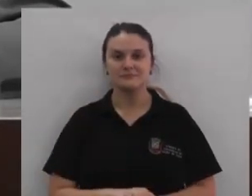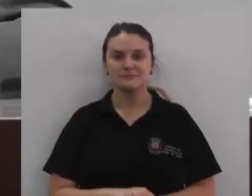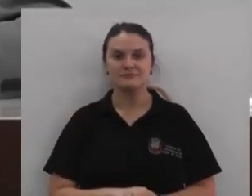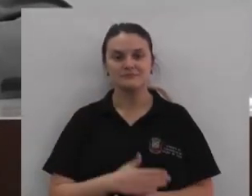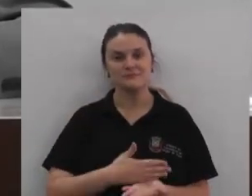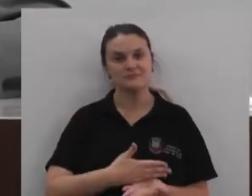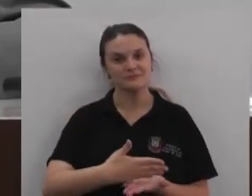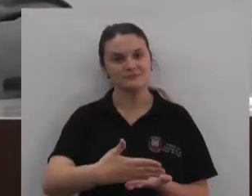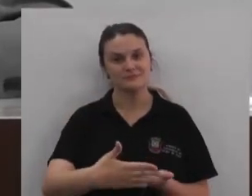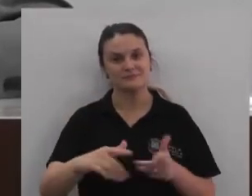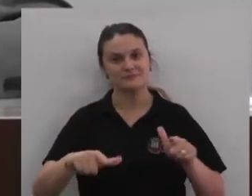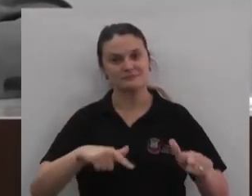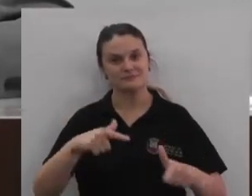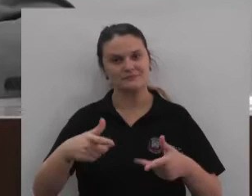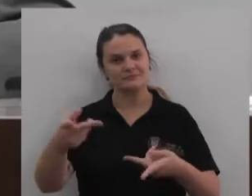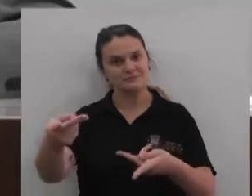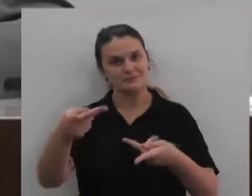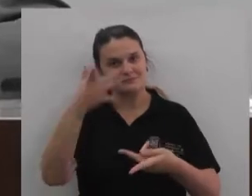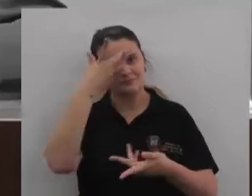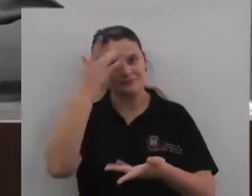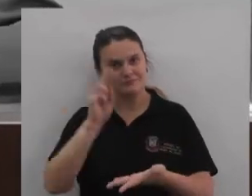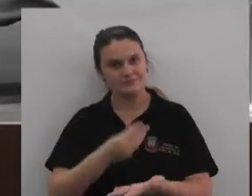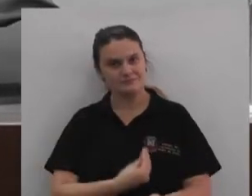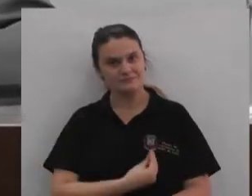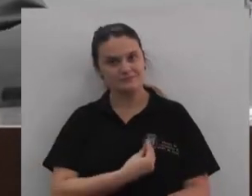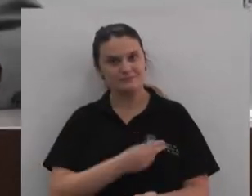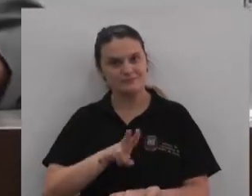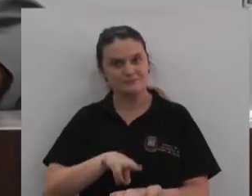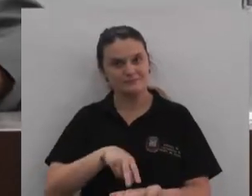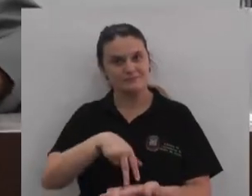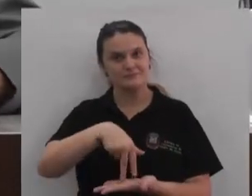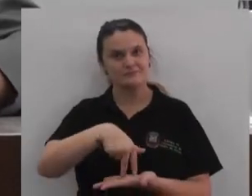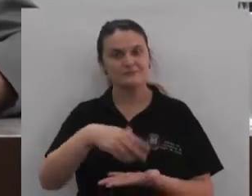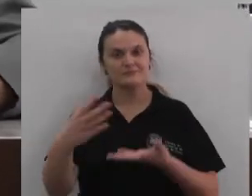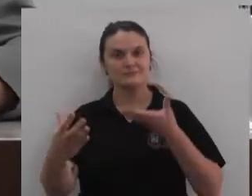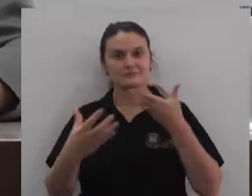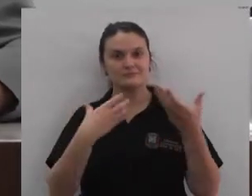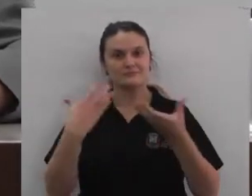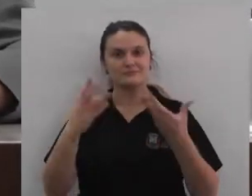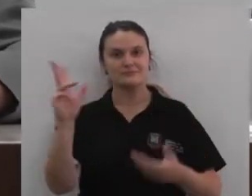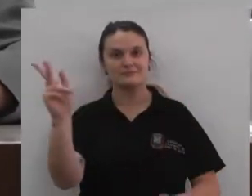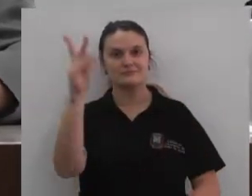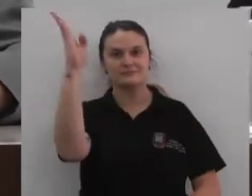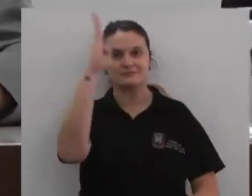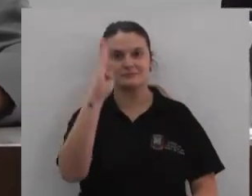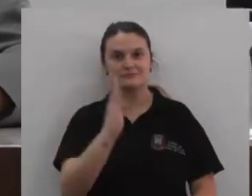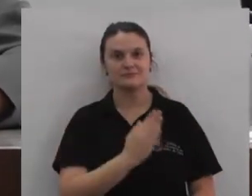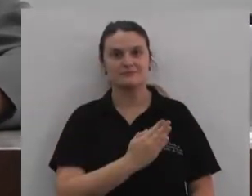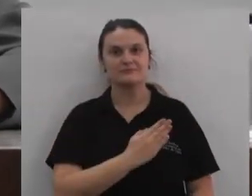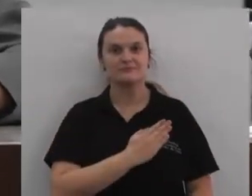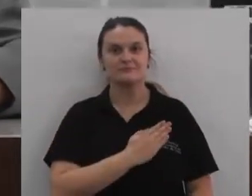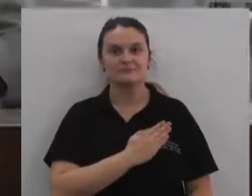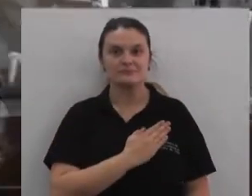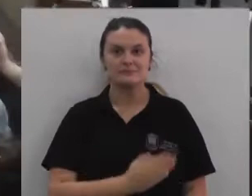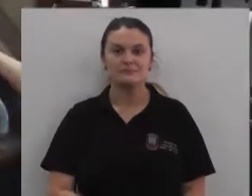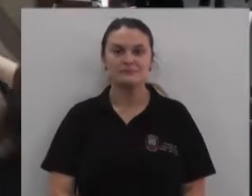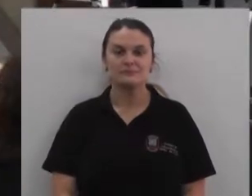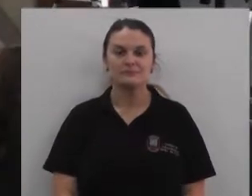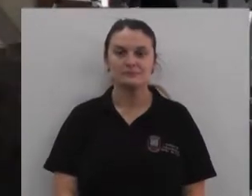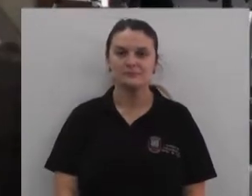Paraná. Iniciando os trabalhos, convidamos a todos para que em pé cantemos o hino nacional brasileiro.